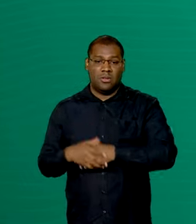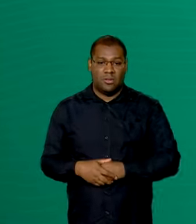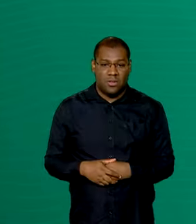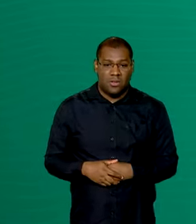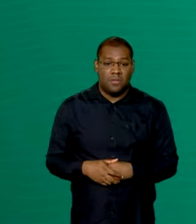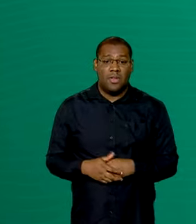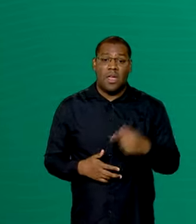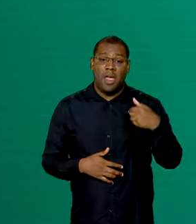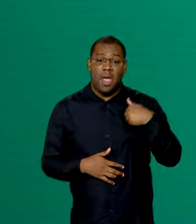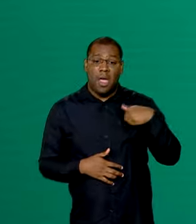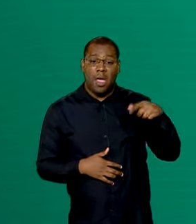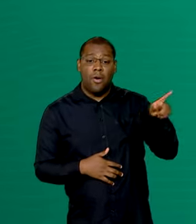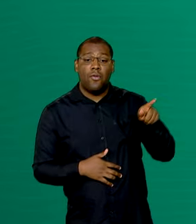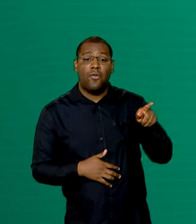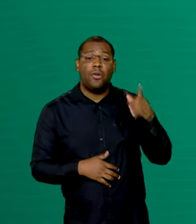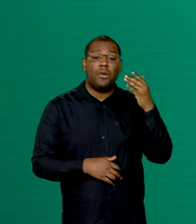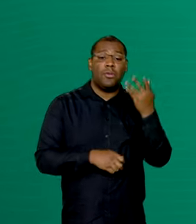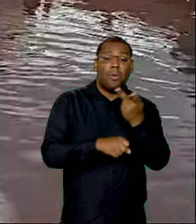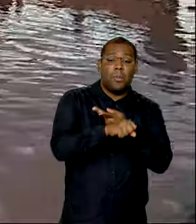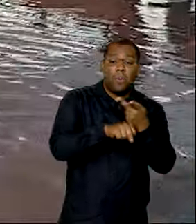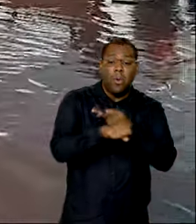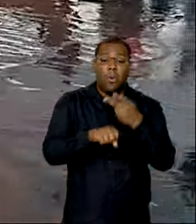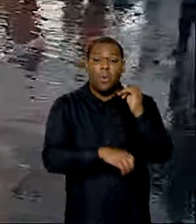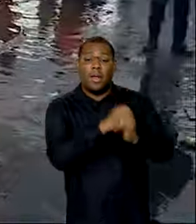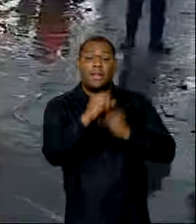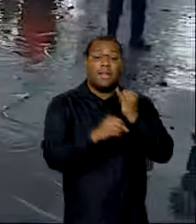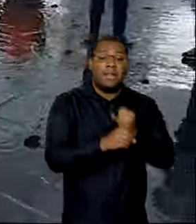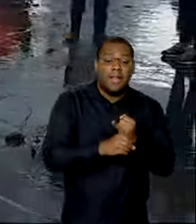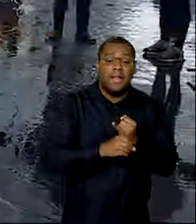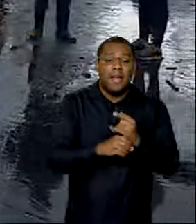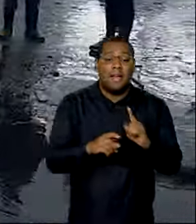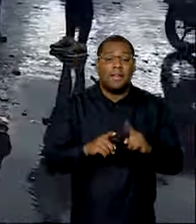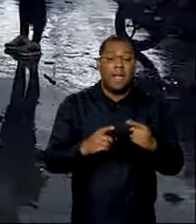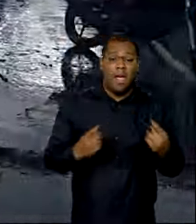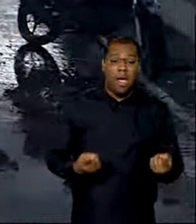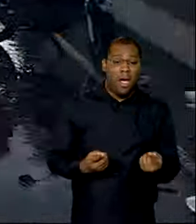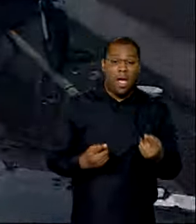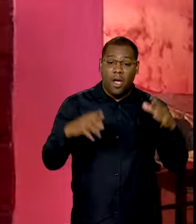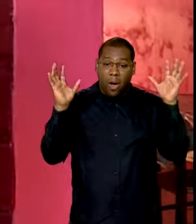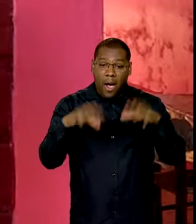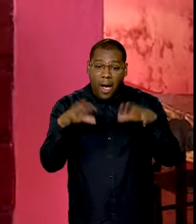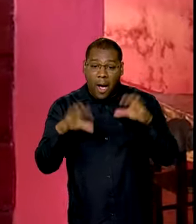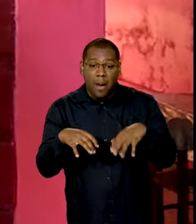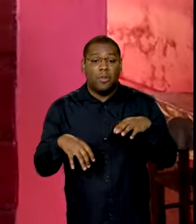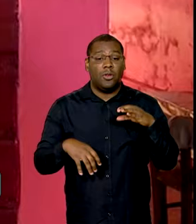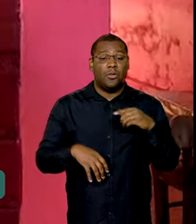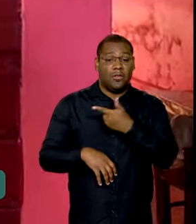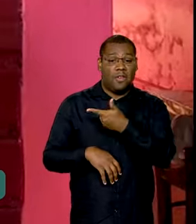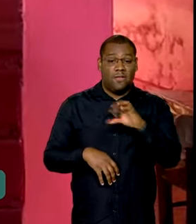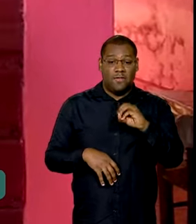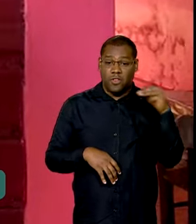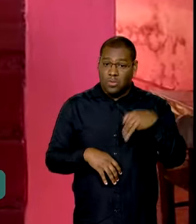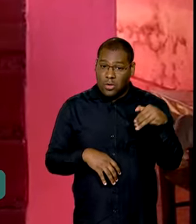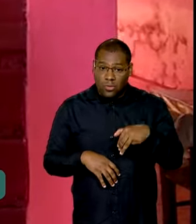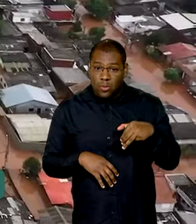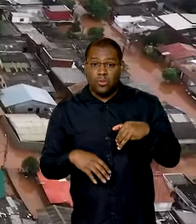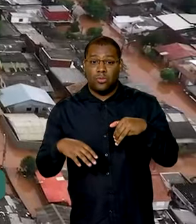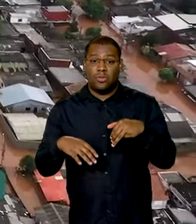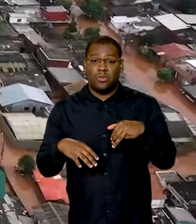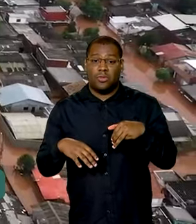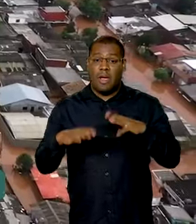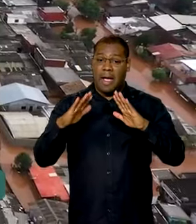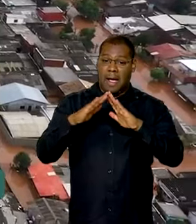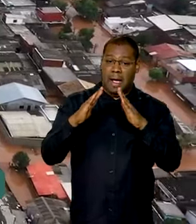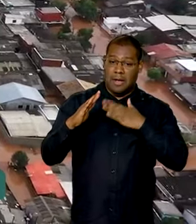sinal da internet ali embaixo, quando voltamos não tinha mais a casa. As fortes chuvas também surpreenderam o Igor, que mora em São Leopoldo,